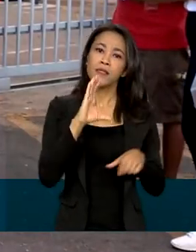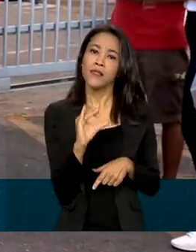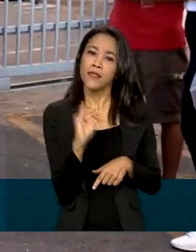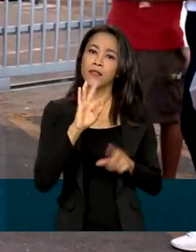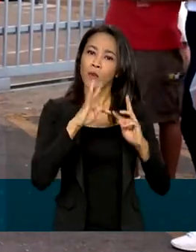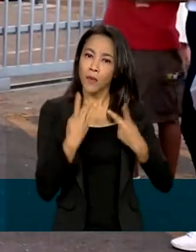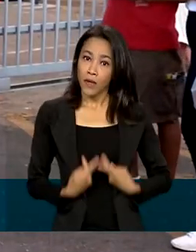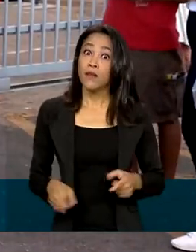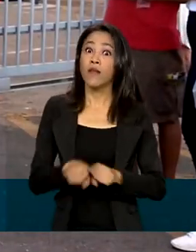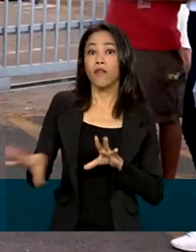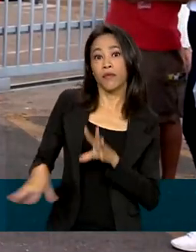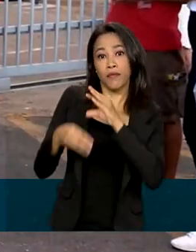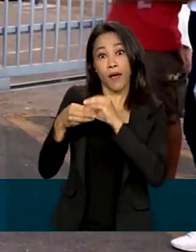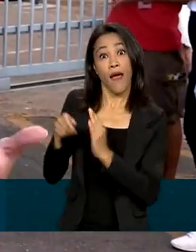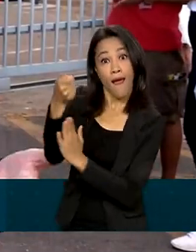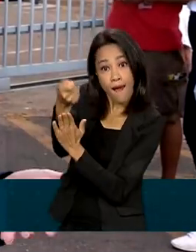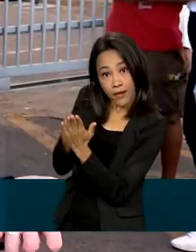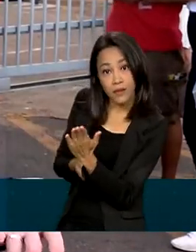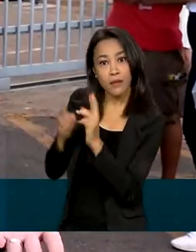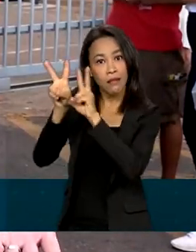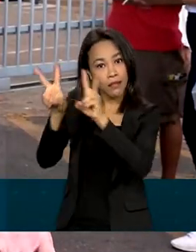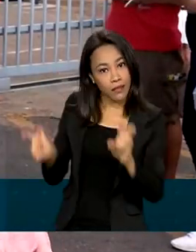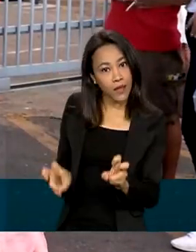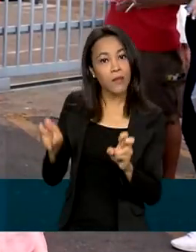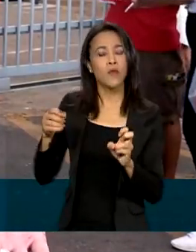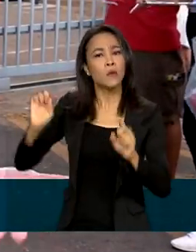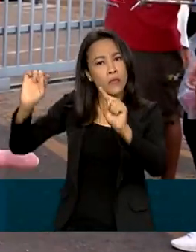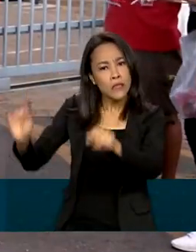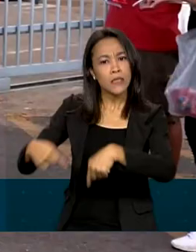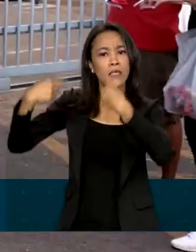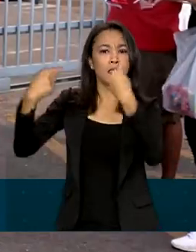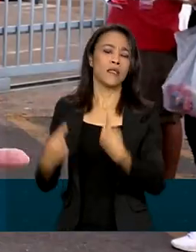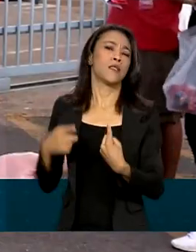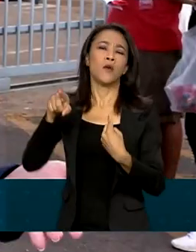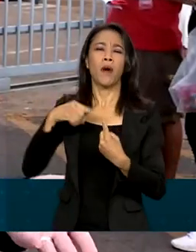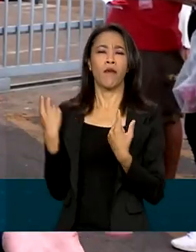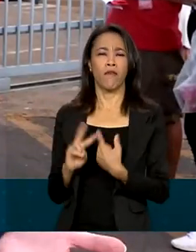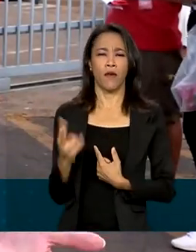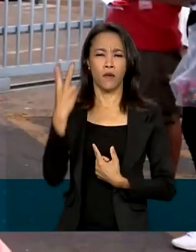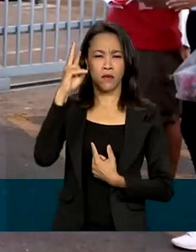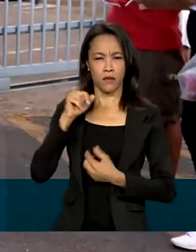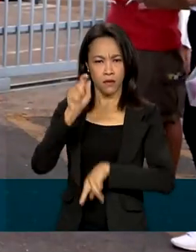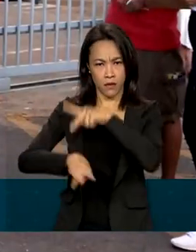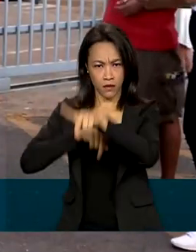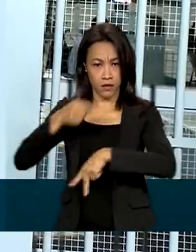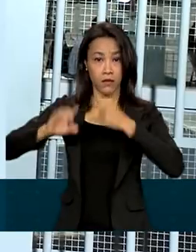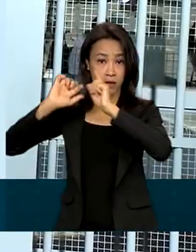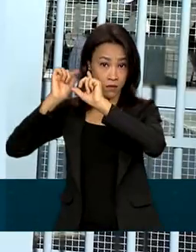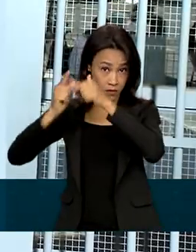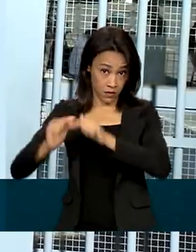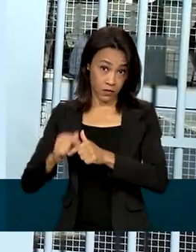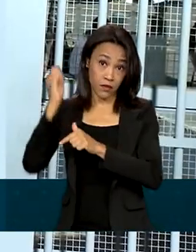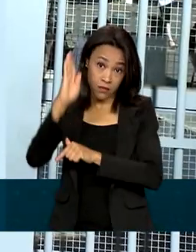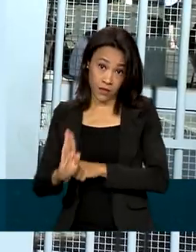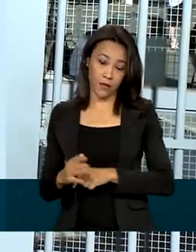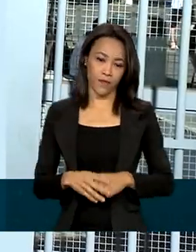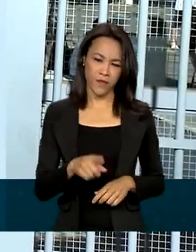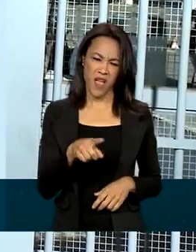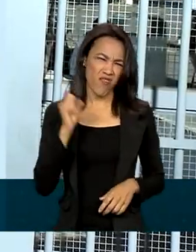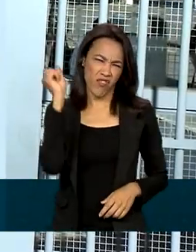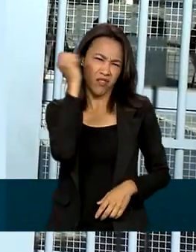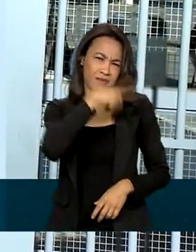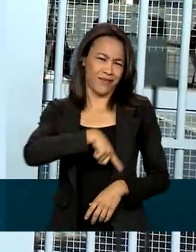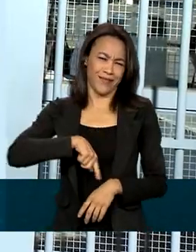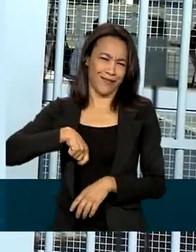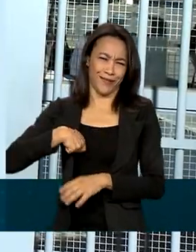redação, que teve como tema os desafios para a valorização de comunidades e povos tradicionais no Brasil. Não foi muito difícil de